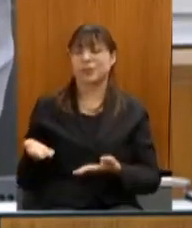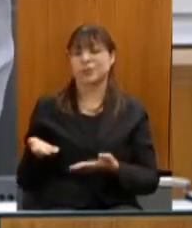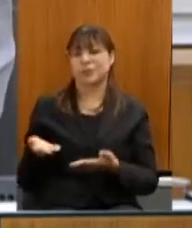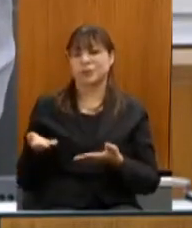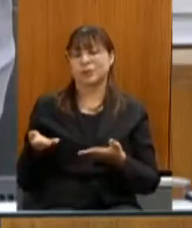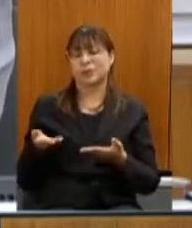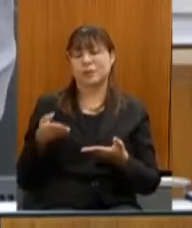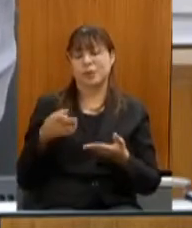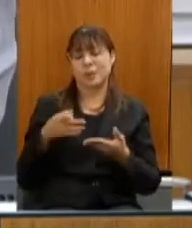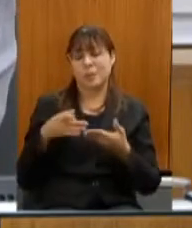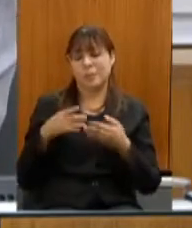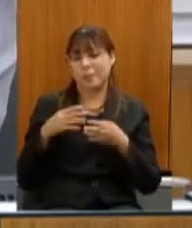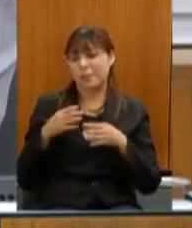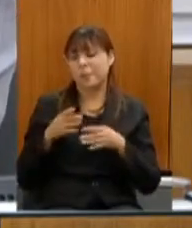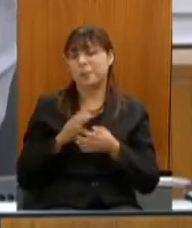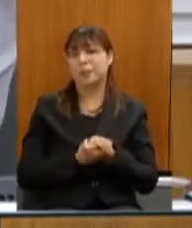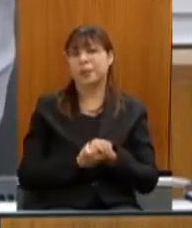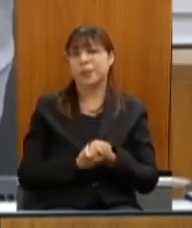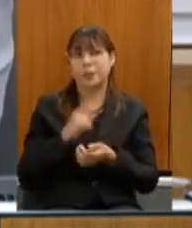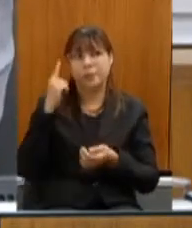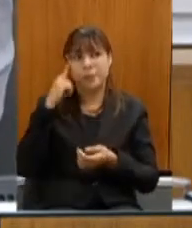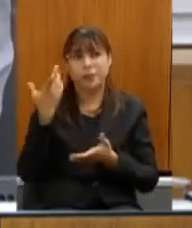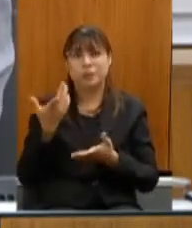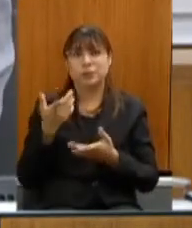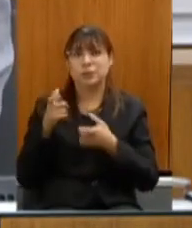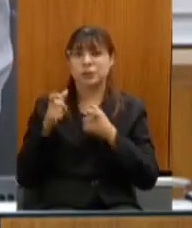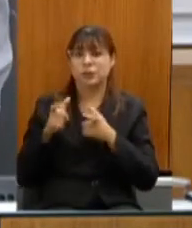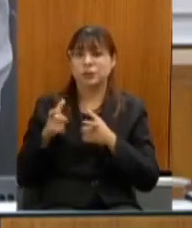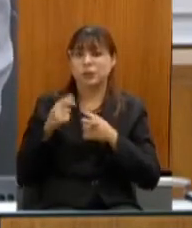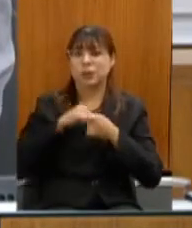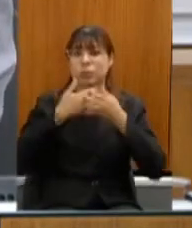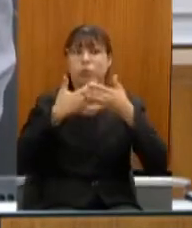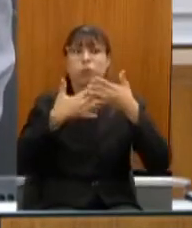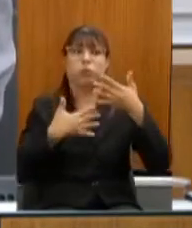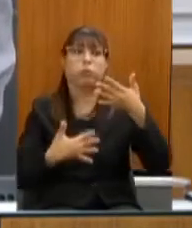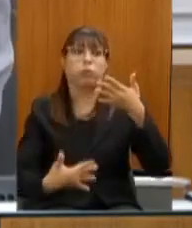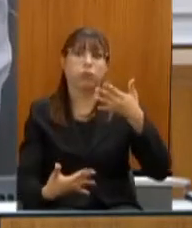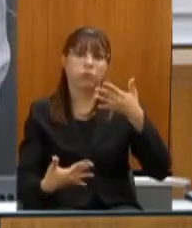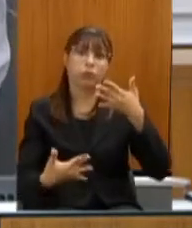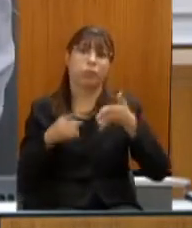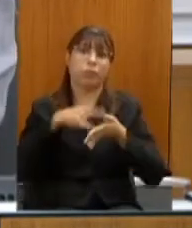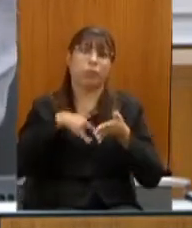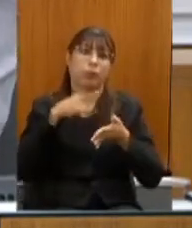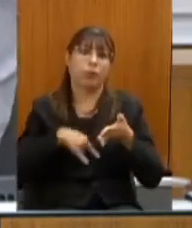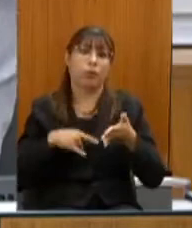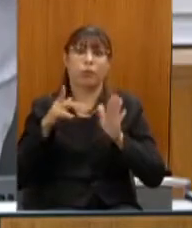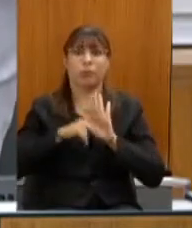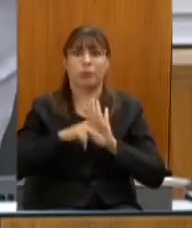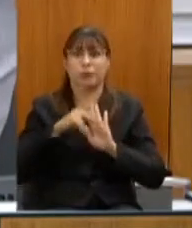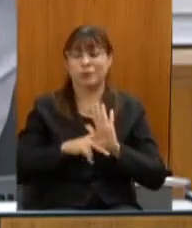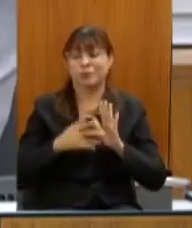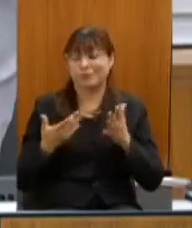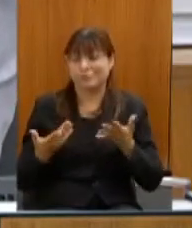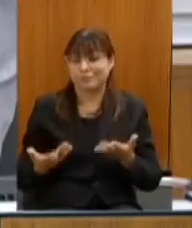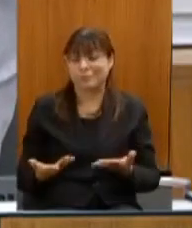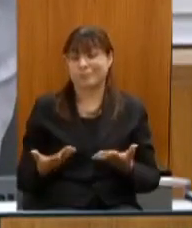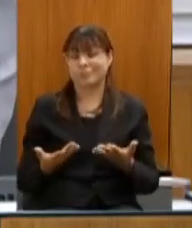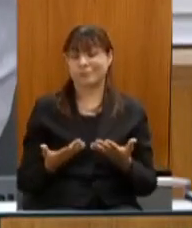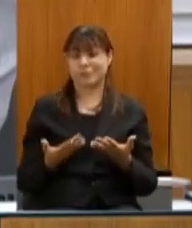território de Minas Gerais quiçá uma bateria de projetos e de documentos então para